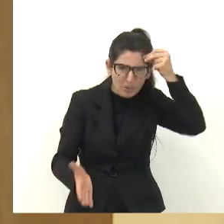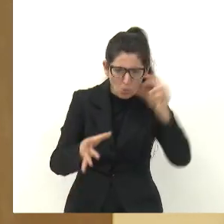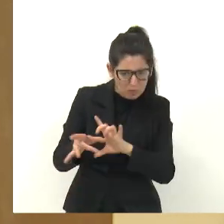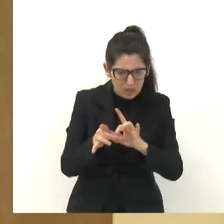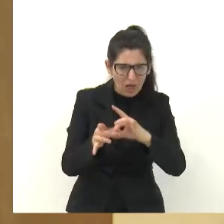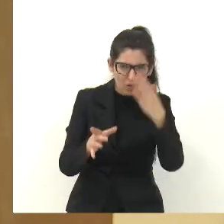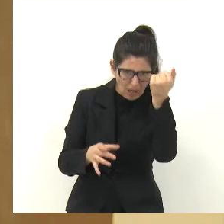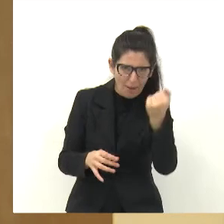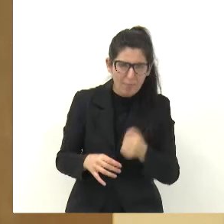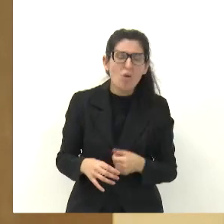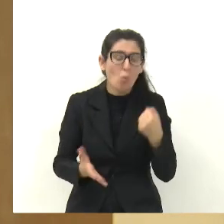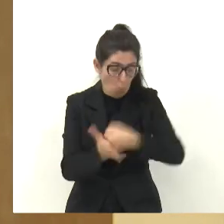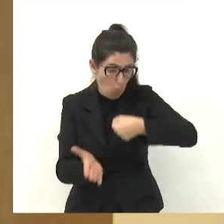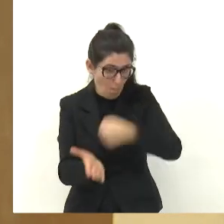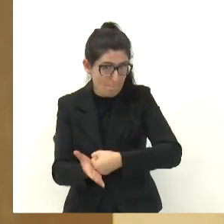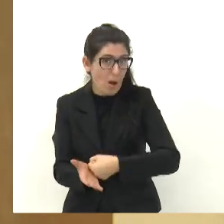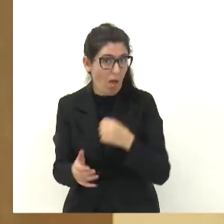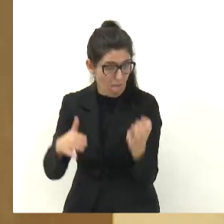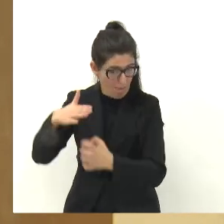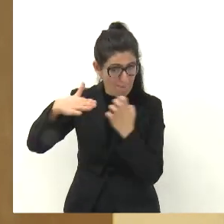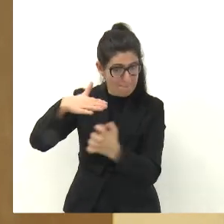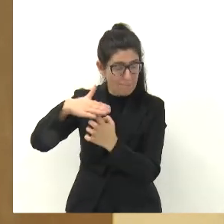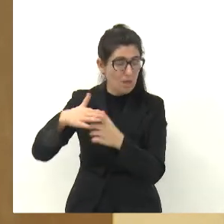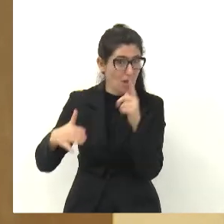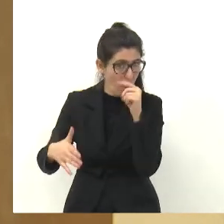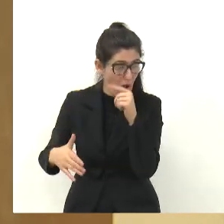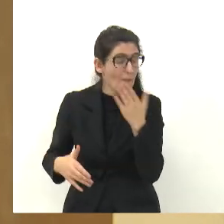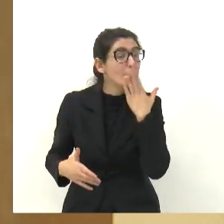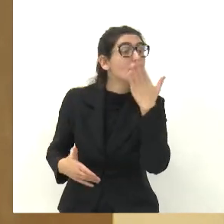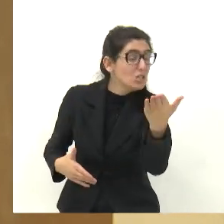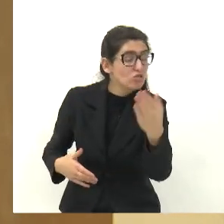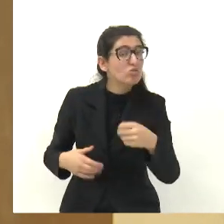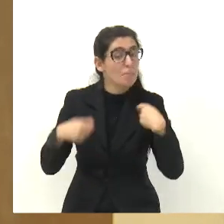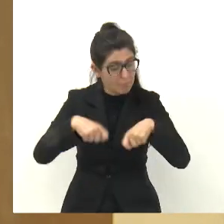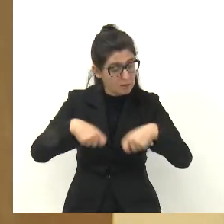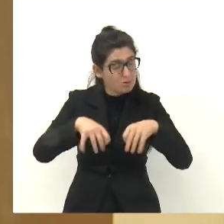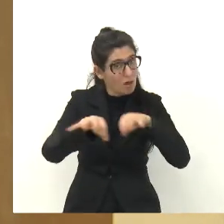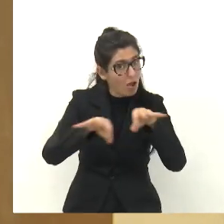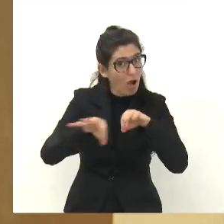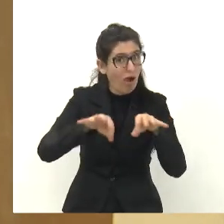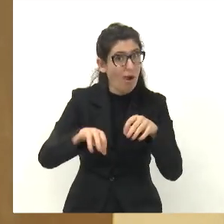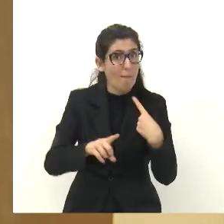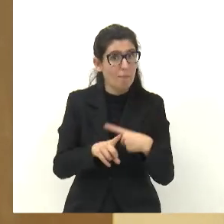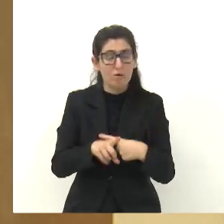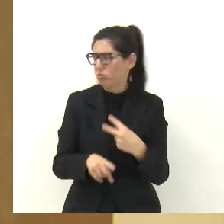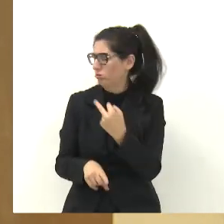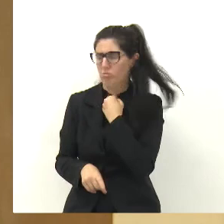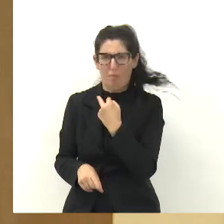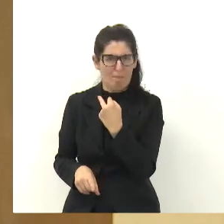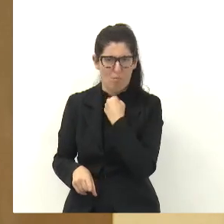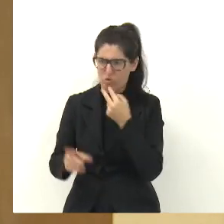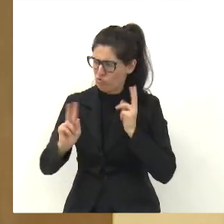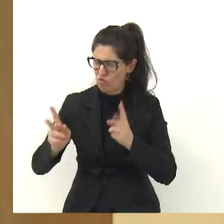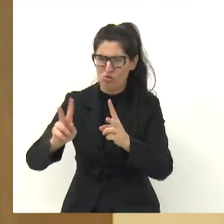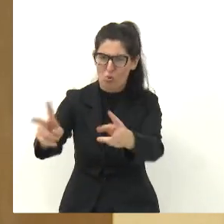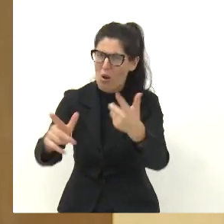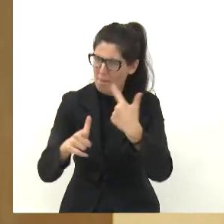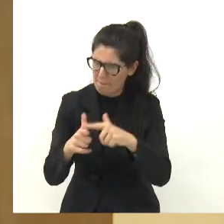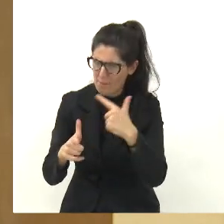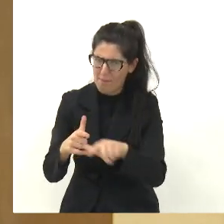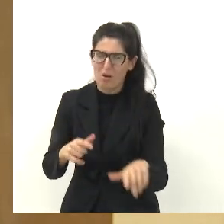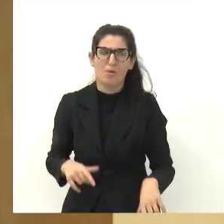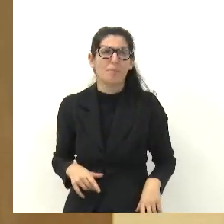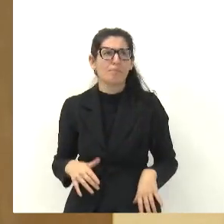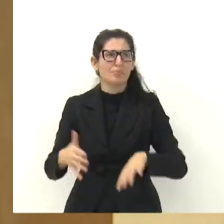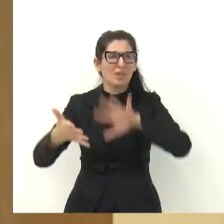rua, porque eu falo que não pode acontecer o que está acontecendo lá. Então, desmanchar a cerca